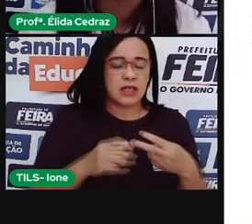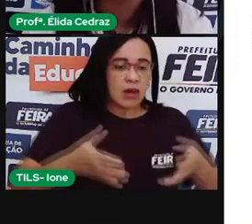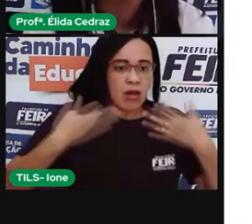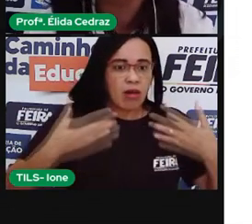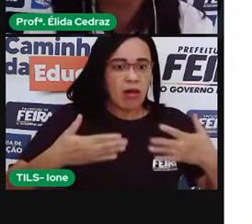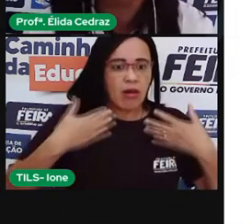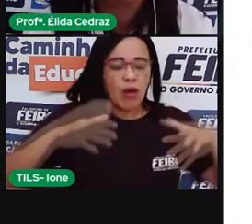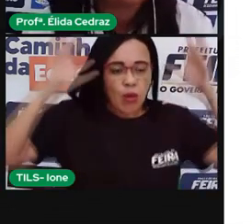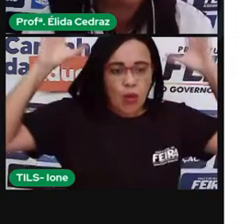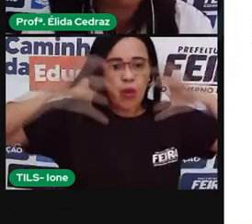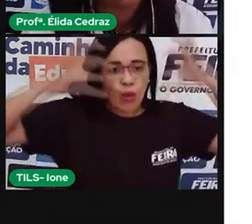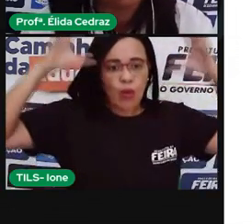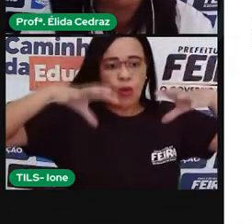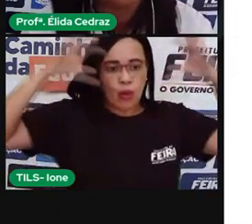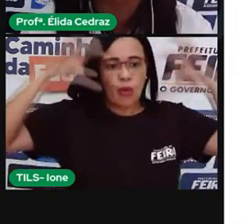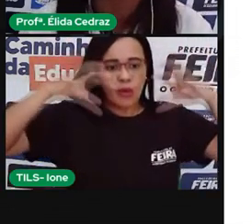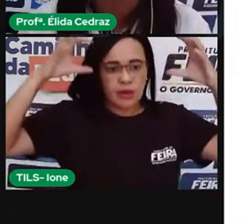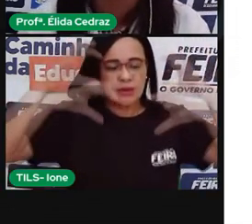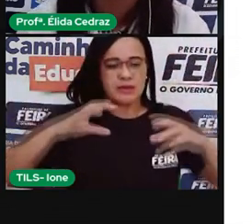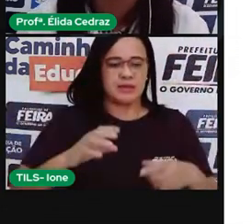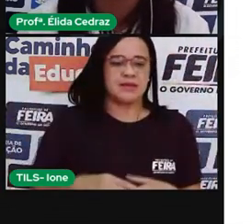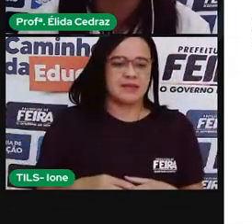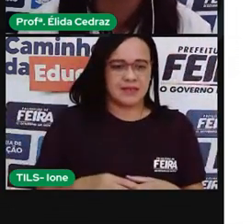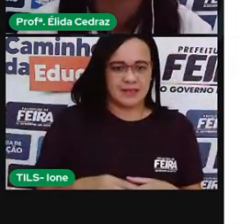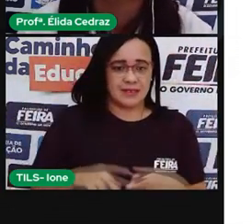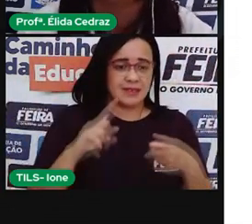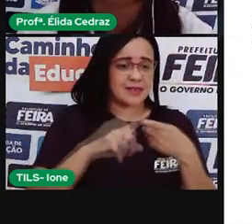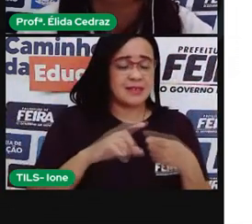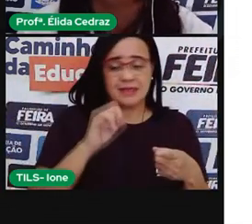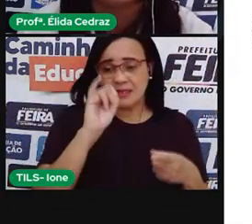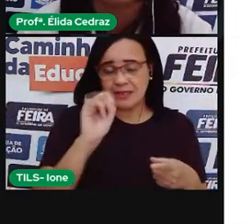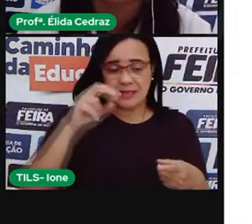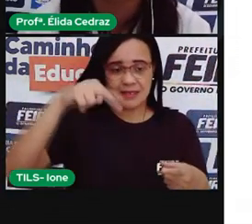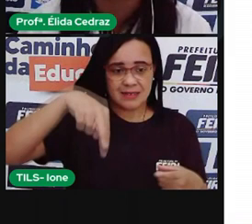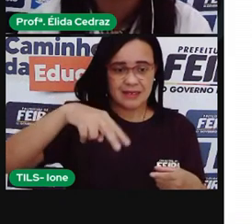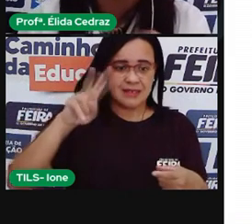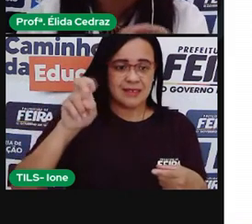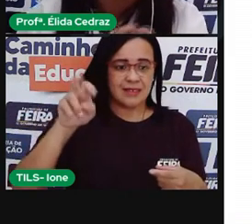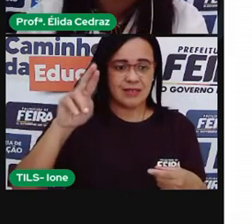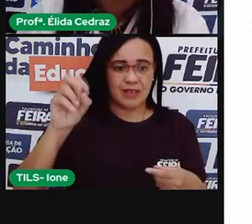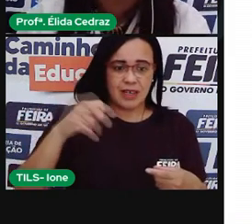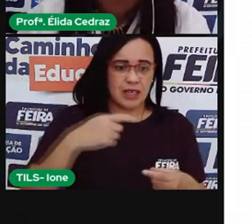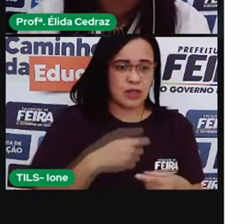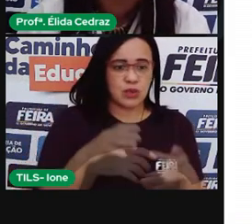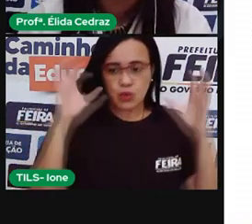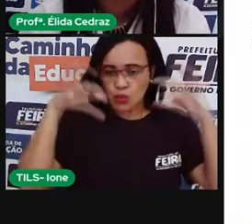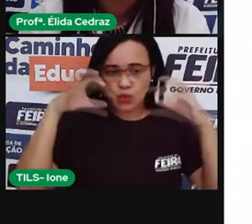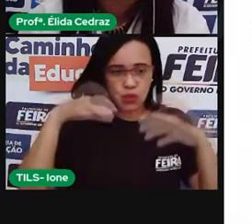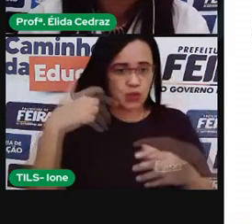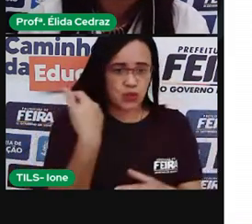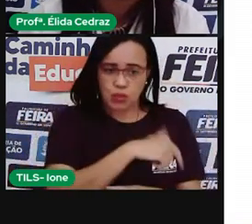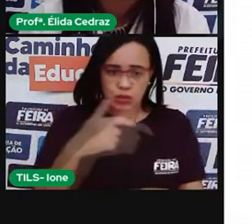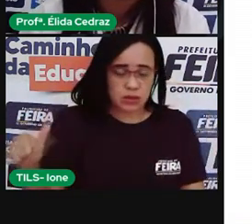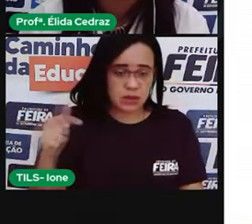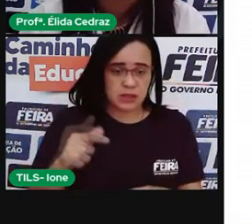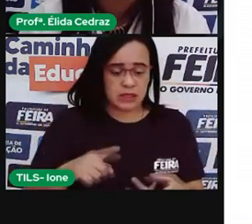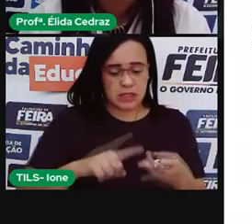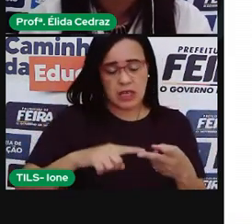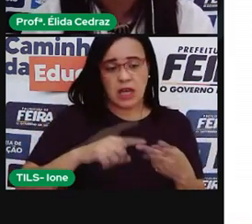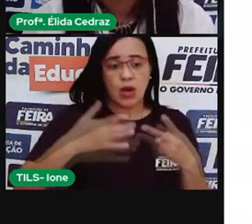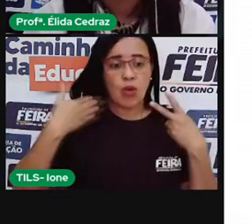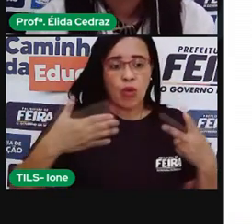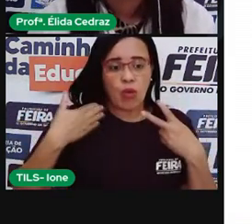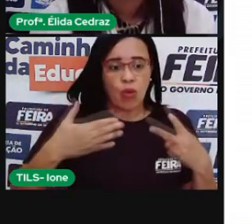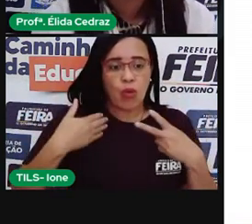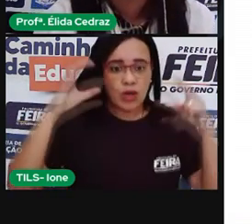inverno não tem chuva e o verão chove demais. A cultura da região centro-oeste